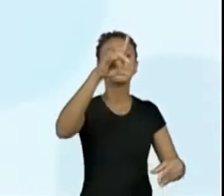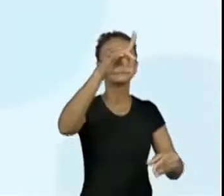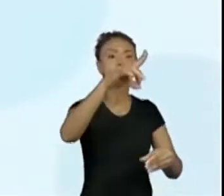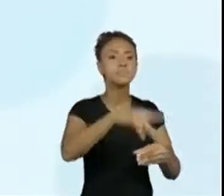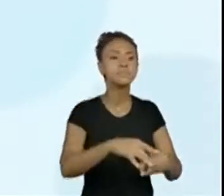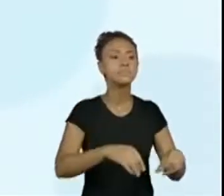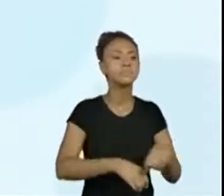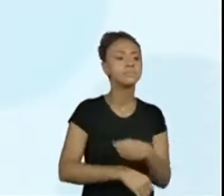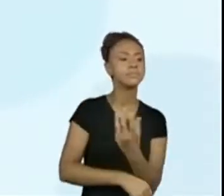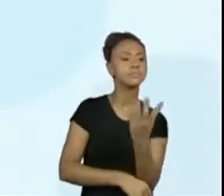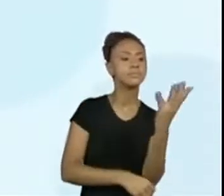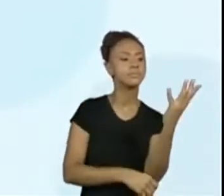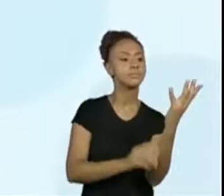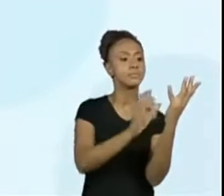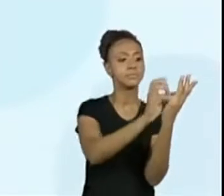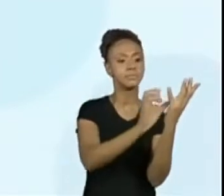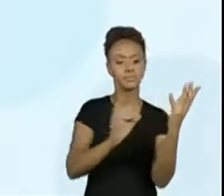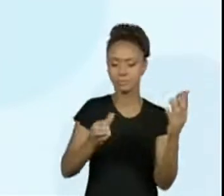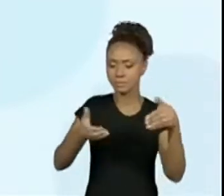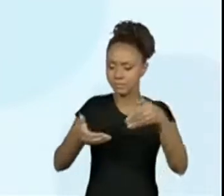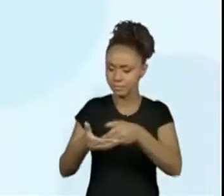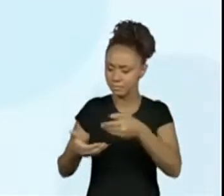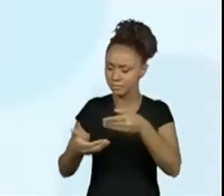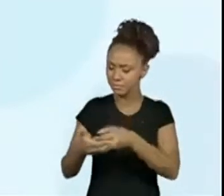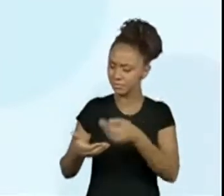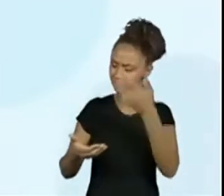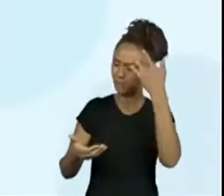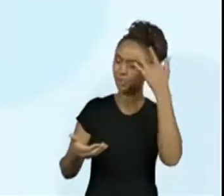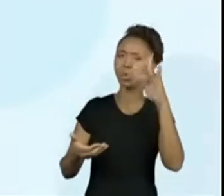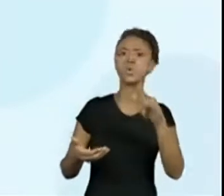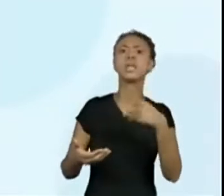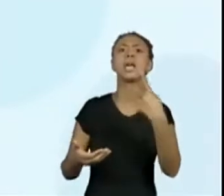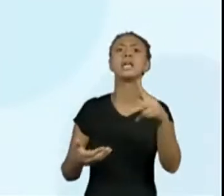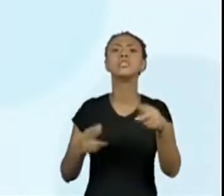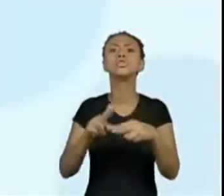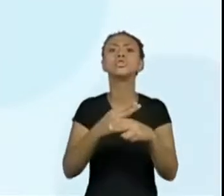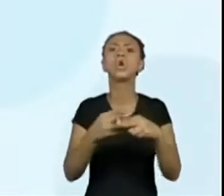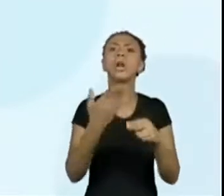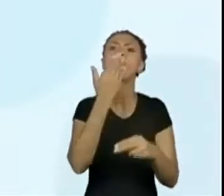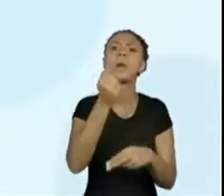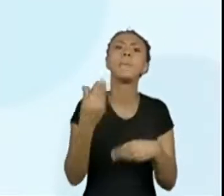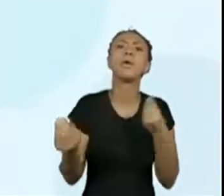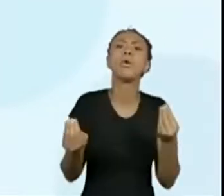abacateiro para comer abacate, mas não sei o que plantar para comer chocolate.